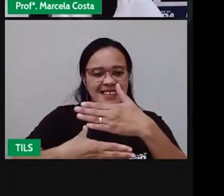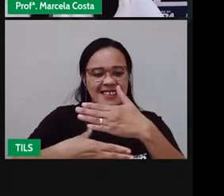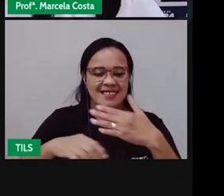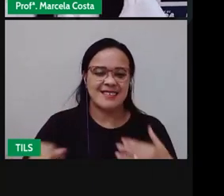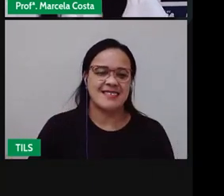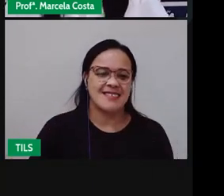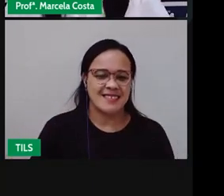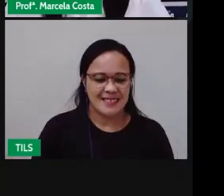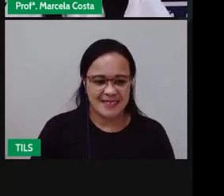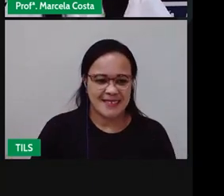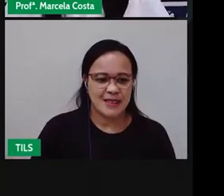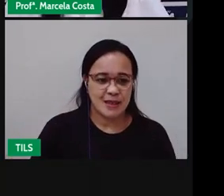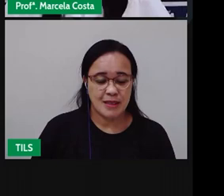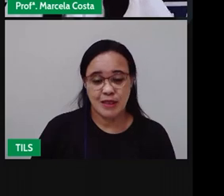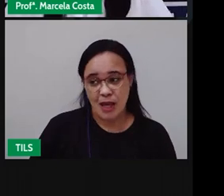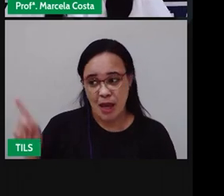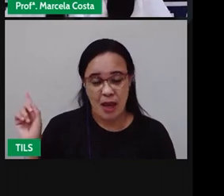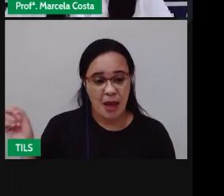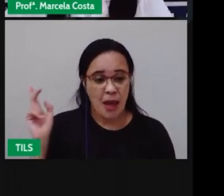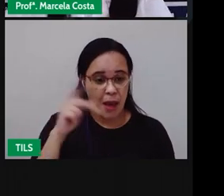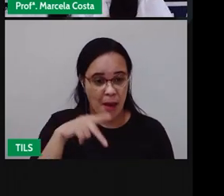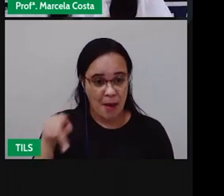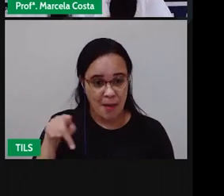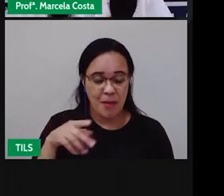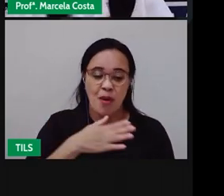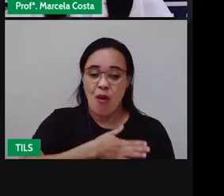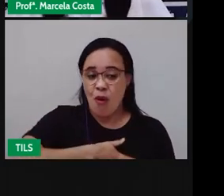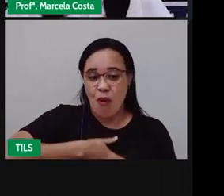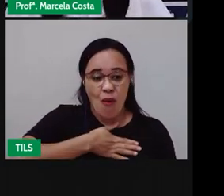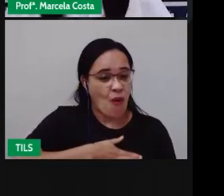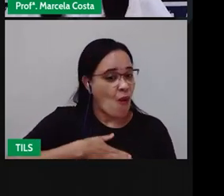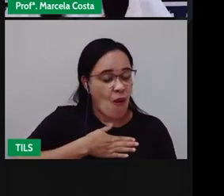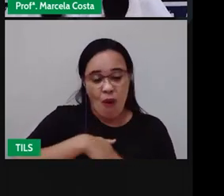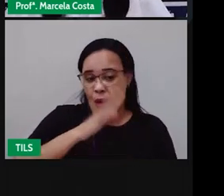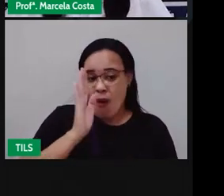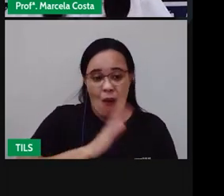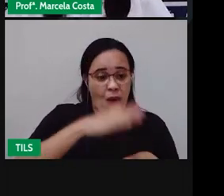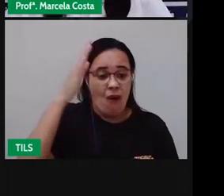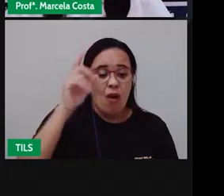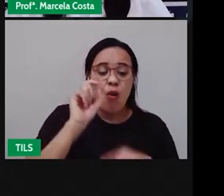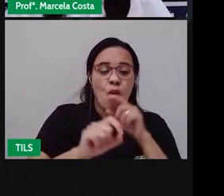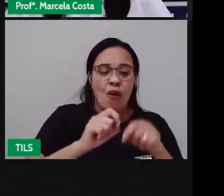Na minha infância Eu gostava muito De brincar de amarelinha